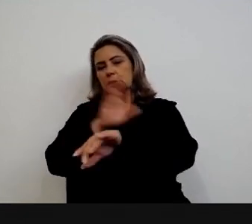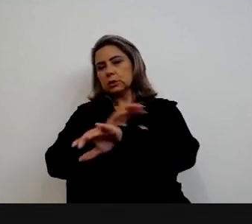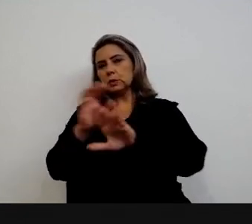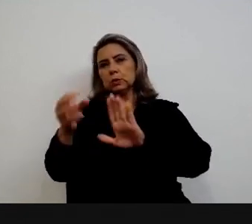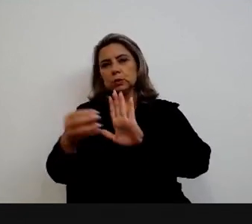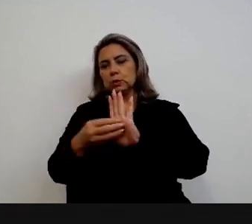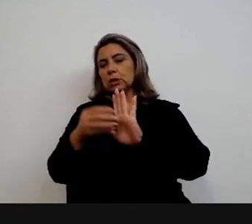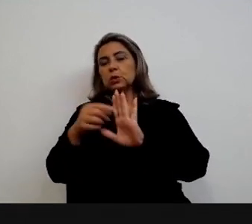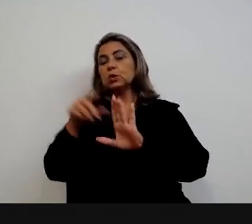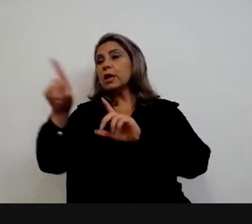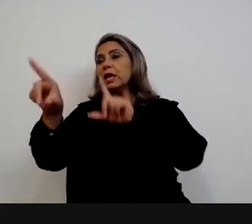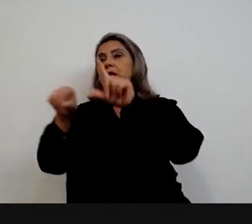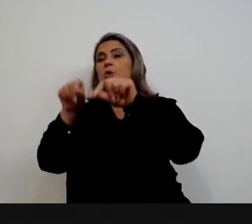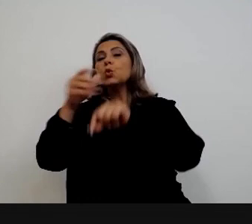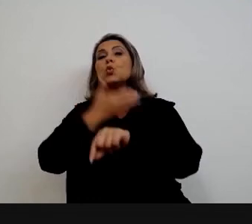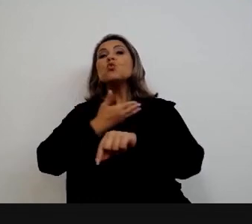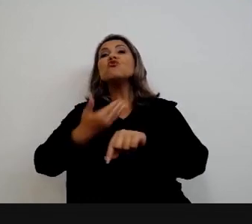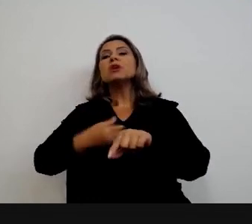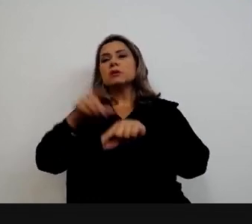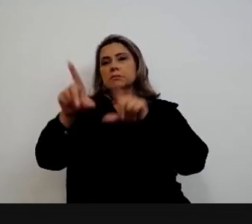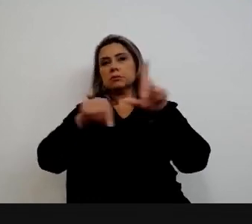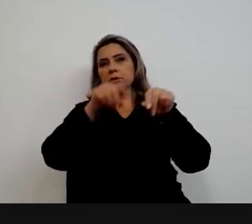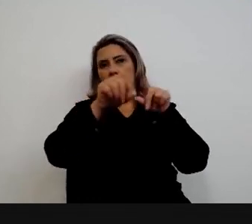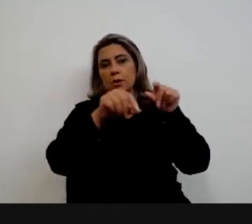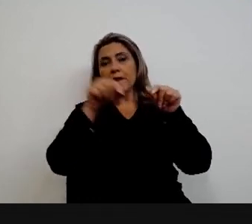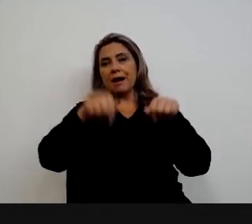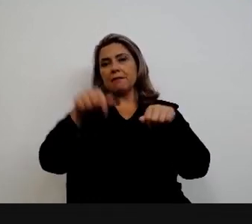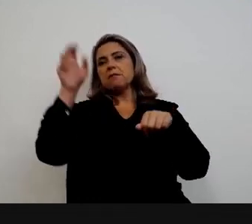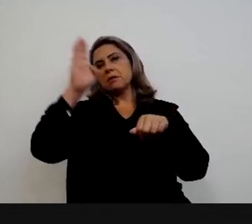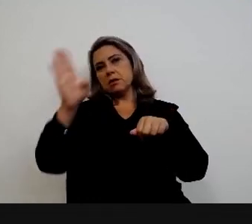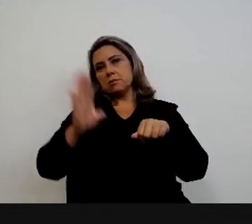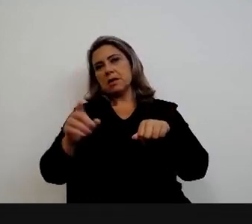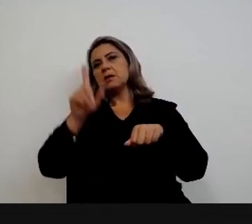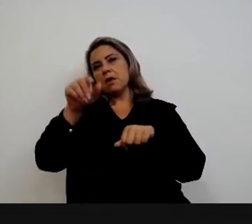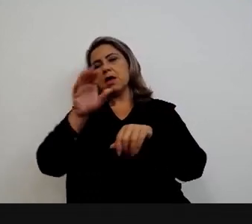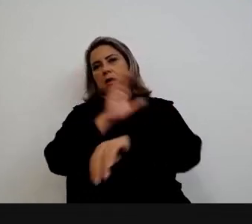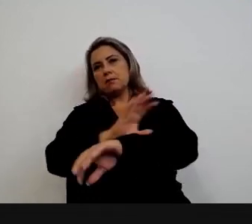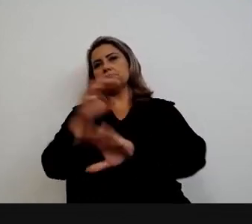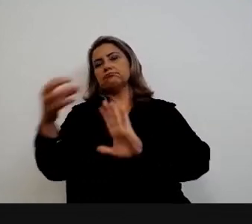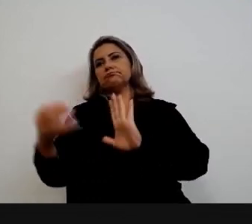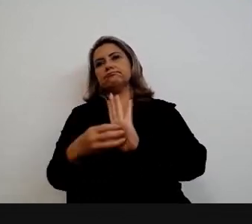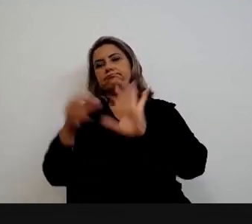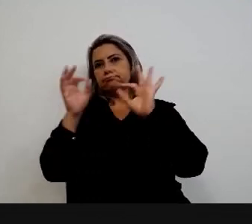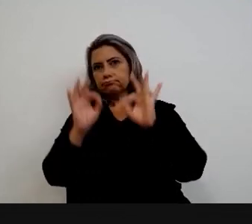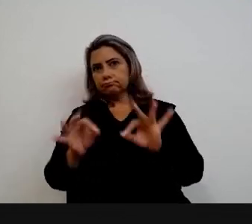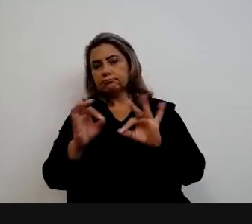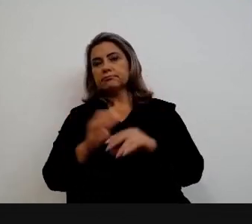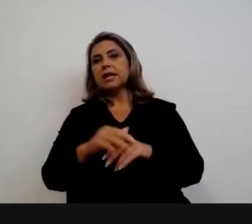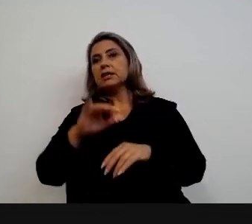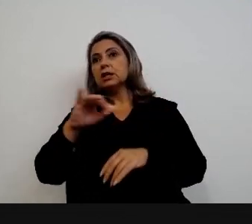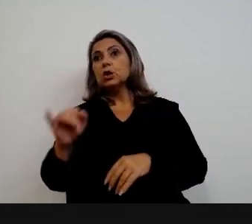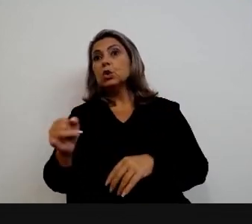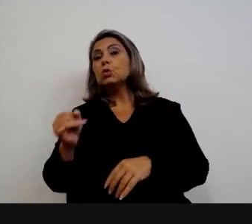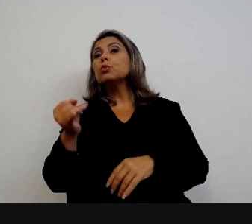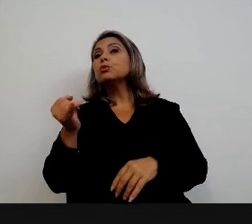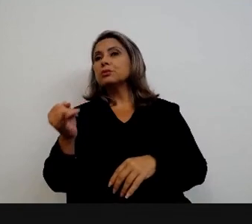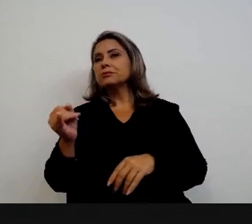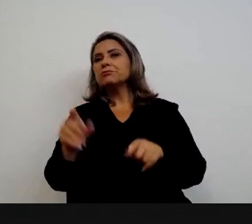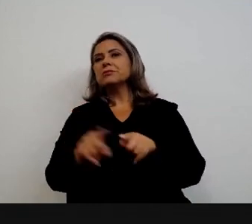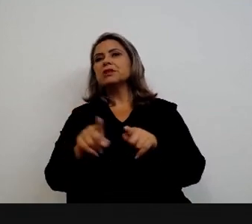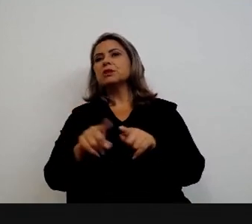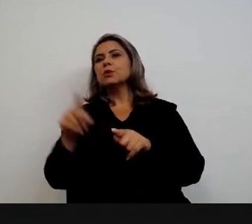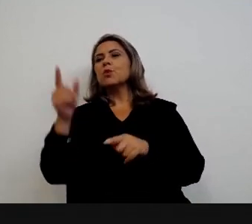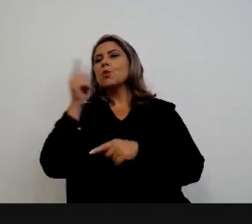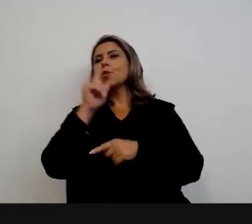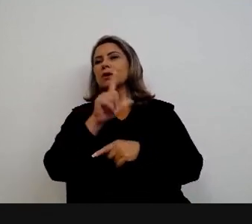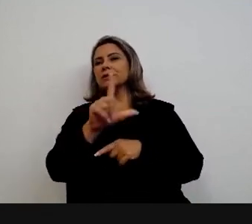na base da indicação política então existe também eu acho que na nossa região aqui uma oportunidade muito grande da